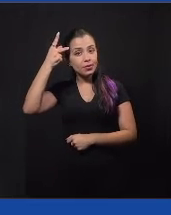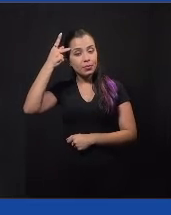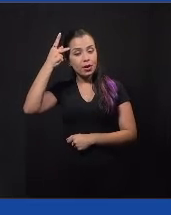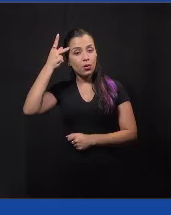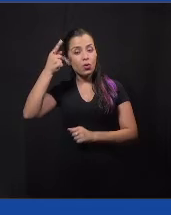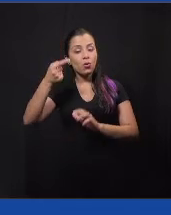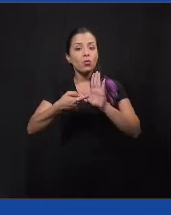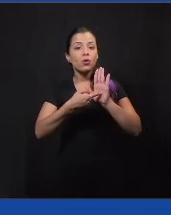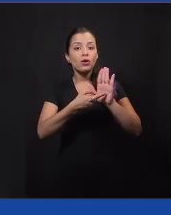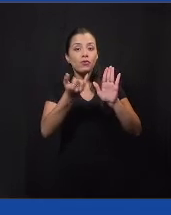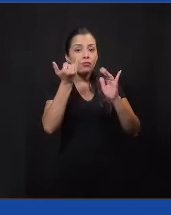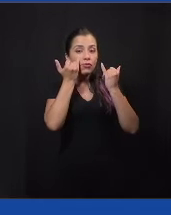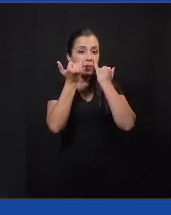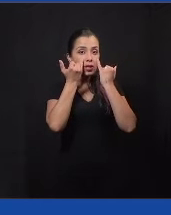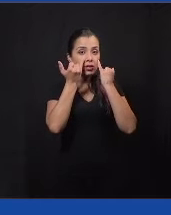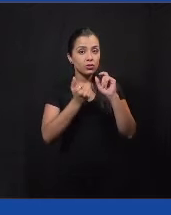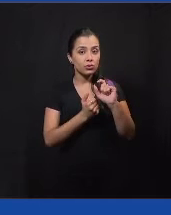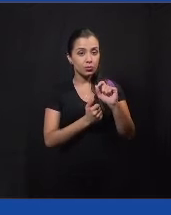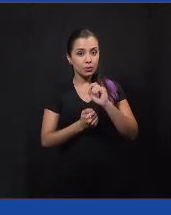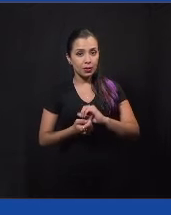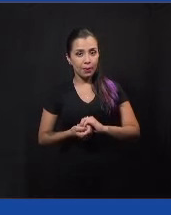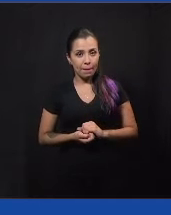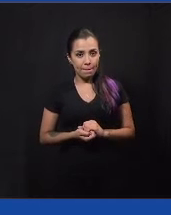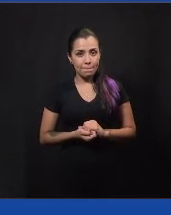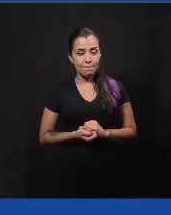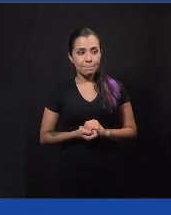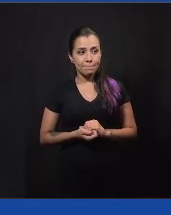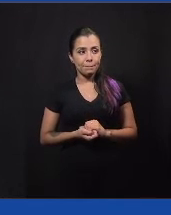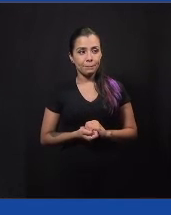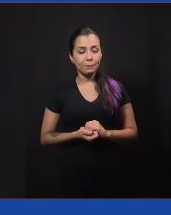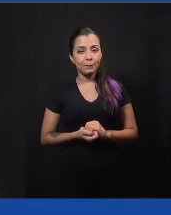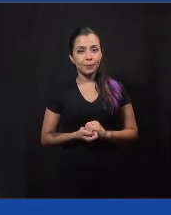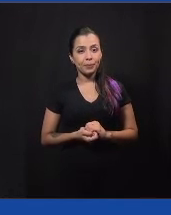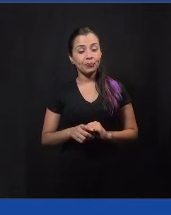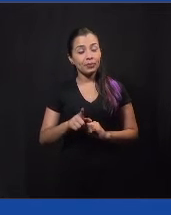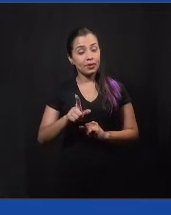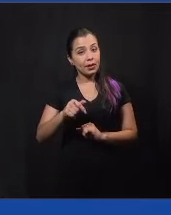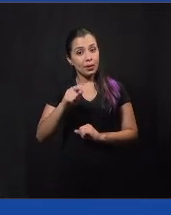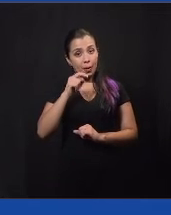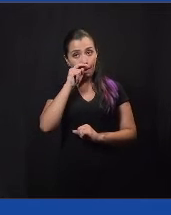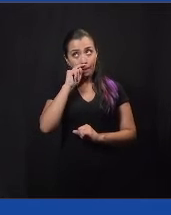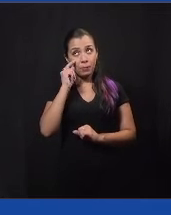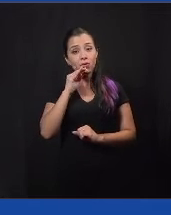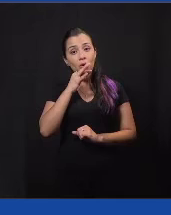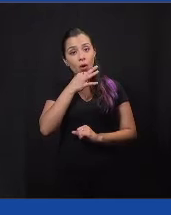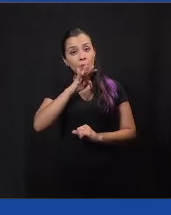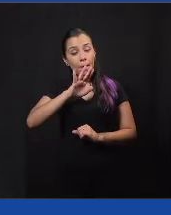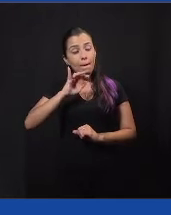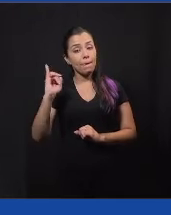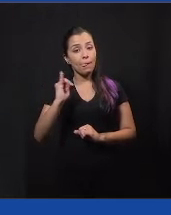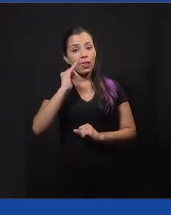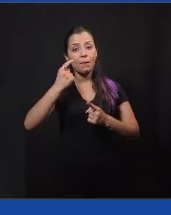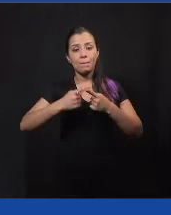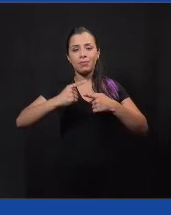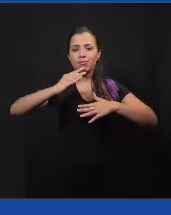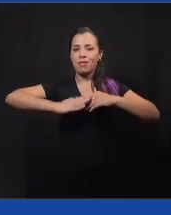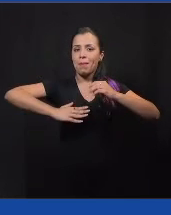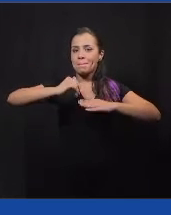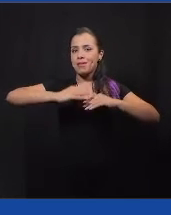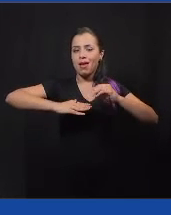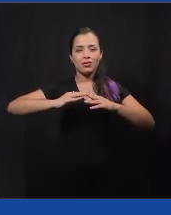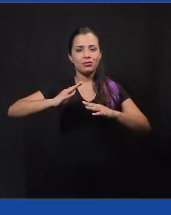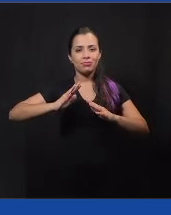informação, assim, muito importante, assim, a gente já pode até dizer que é óbvia, mas na prática ela não se consolida, né,